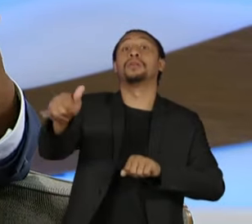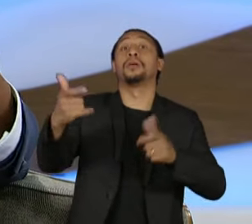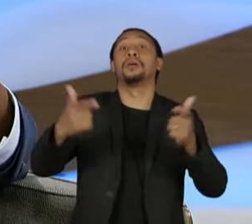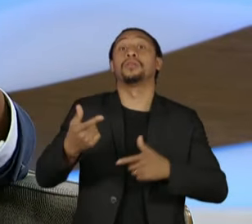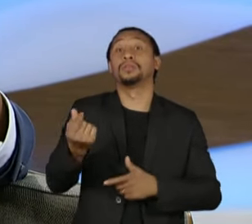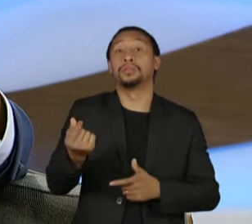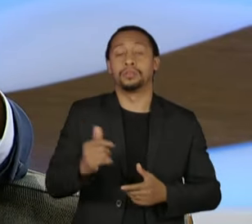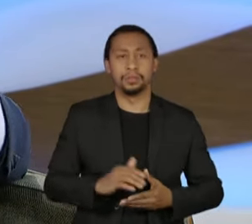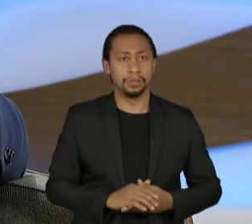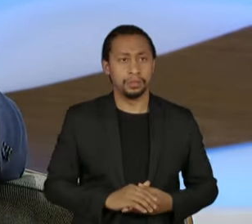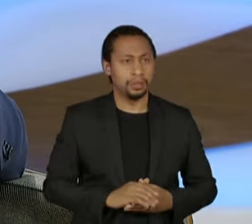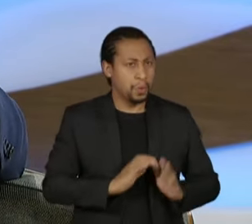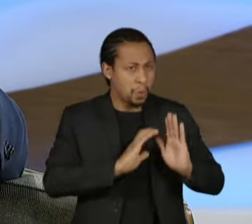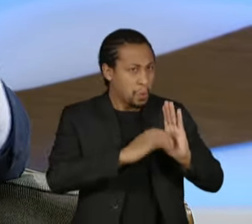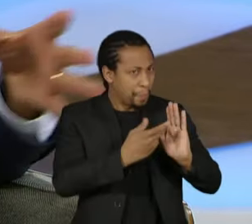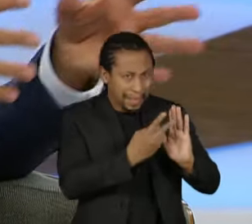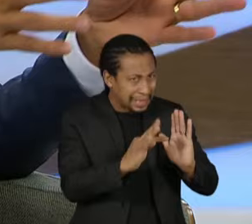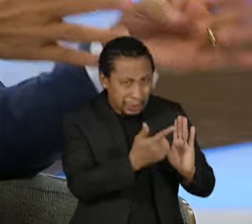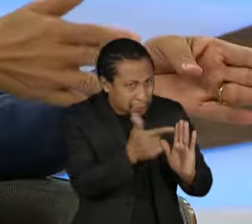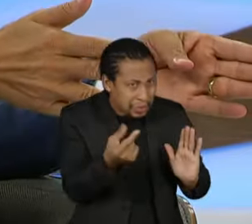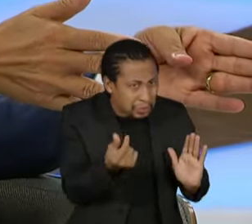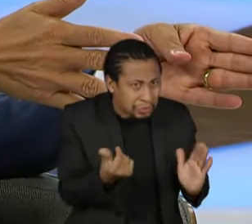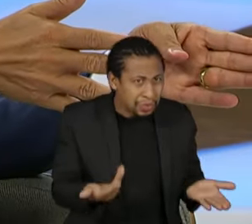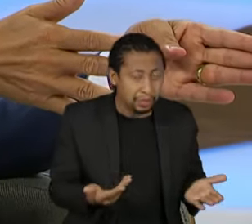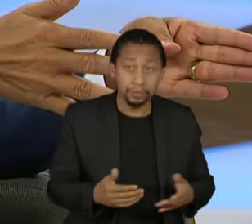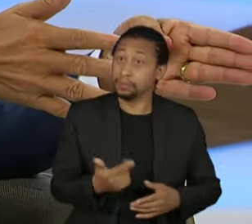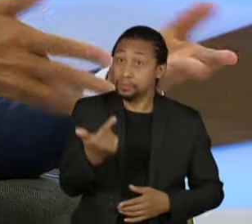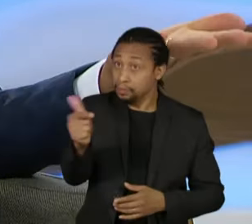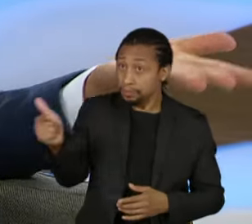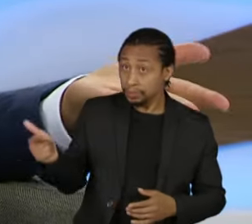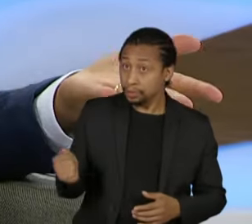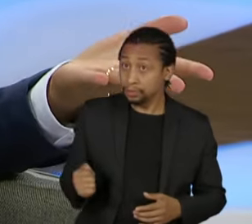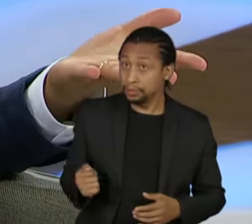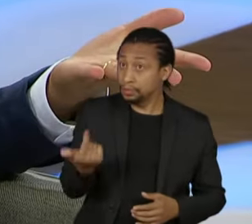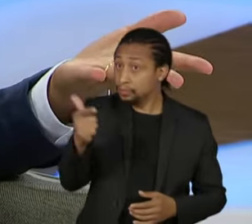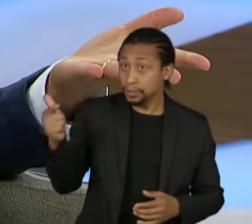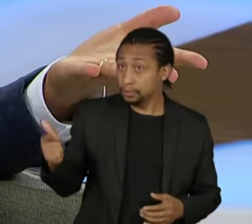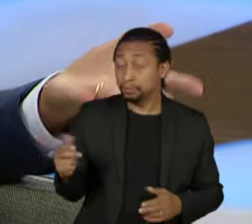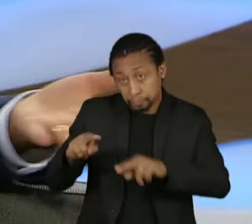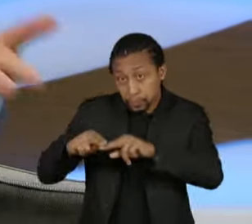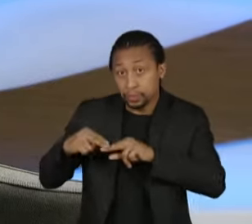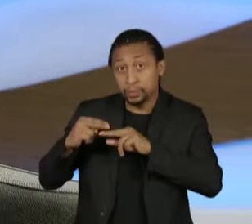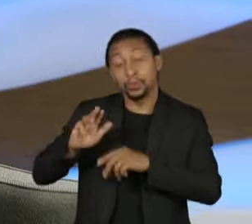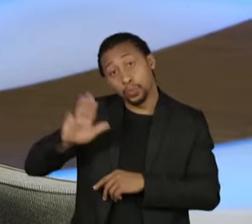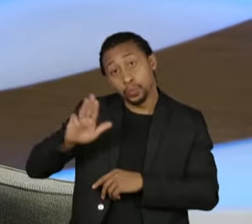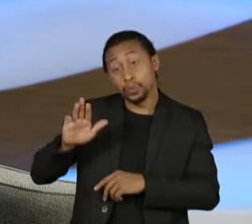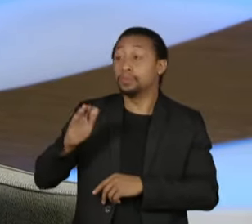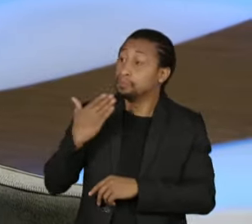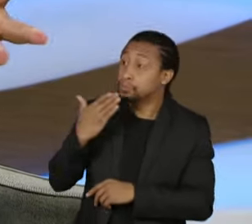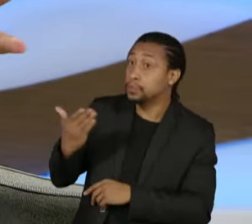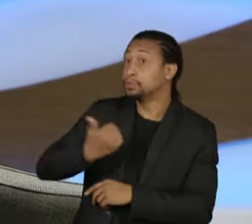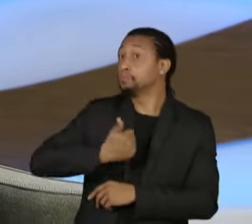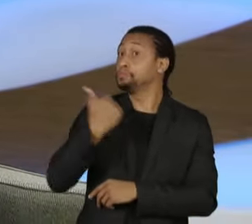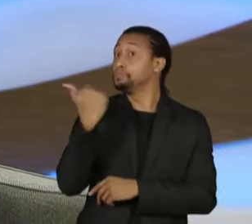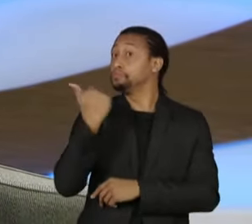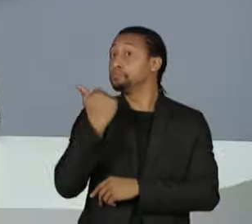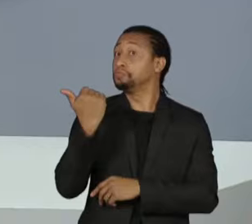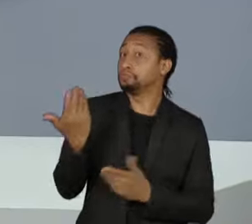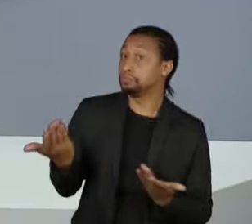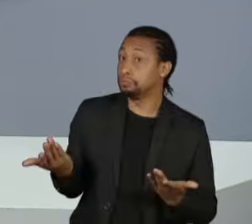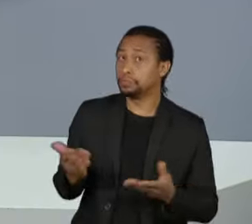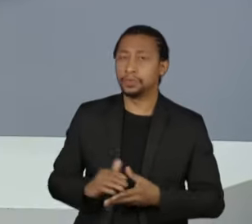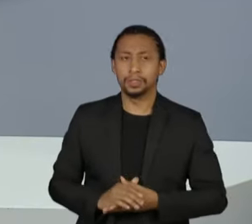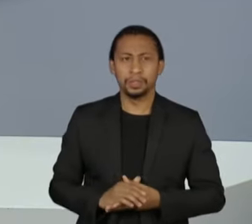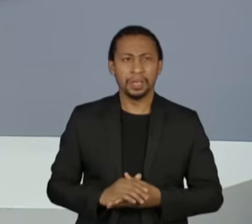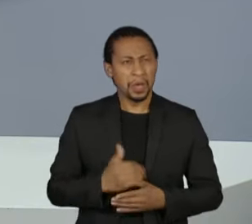O PT não tinha esse dinheiro? Não tinha, não tinha. E ele foi de carona. Foi de carona dentro Ele foi de carona porque o